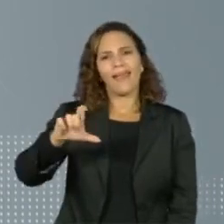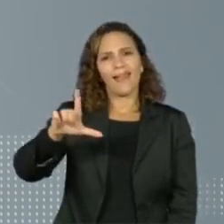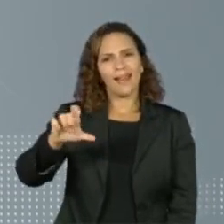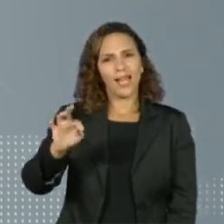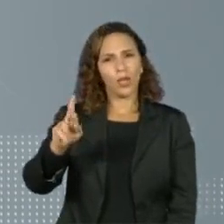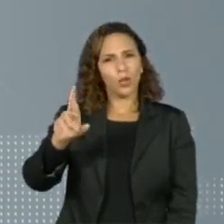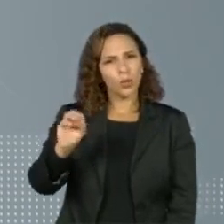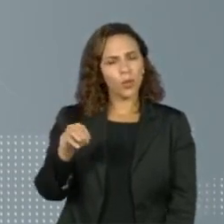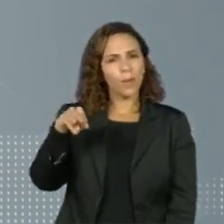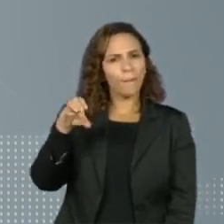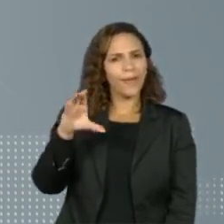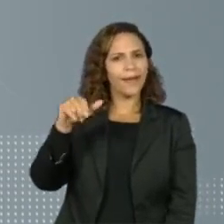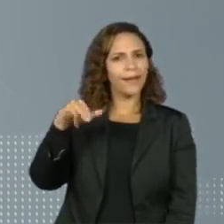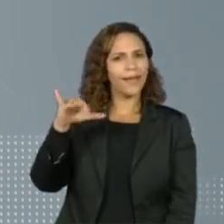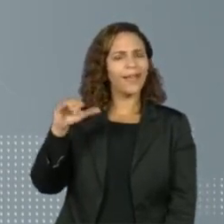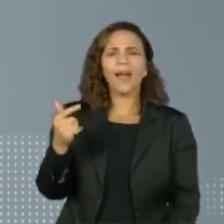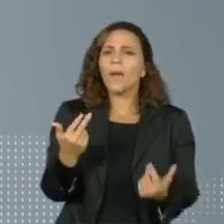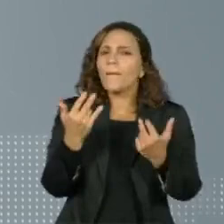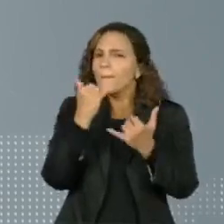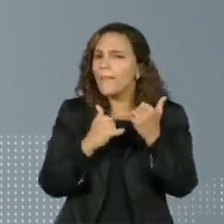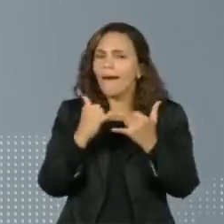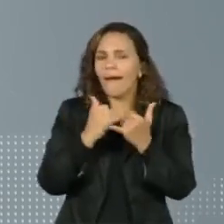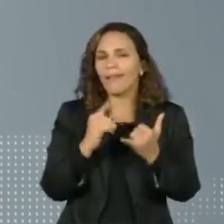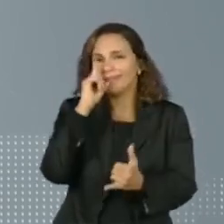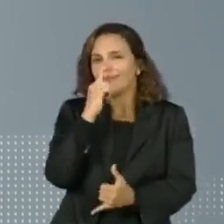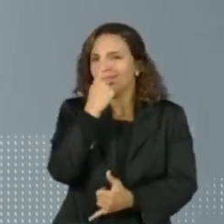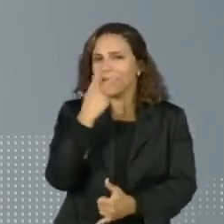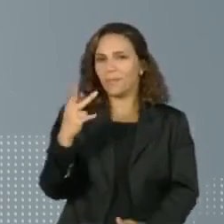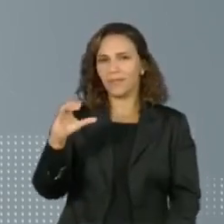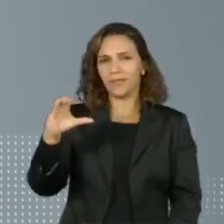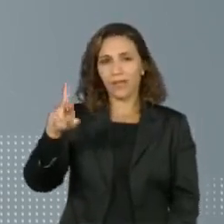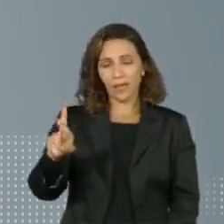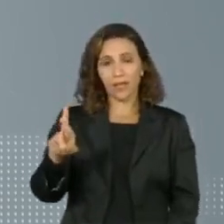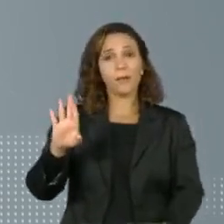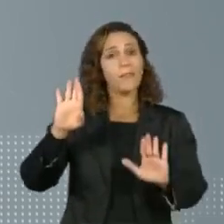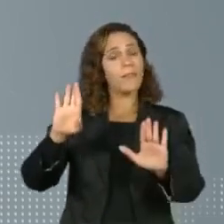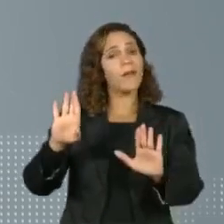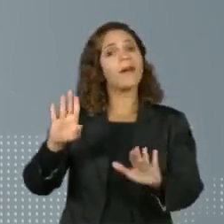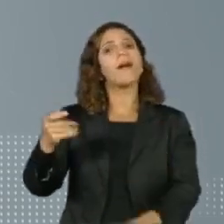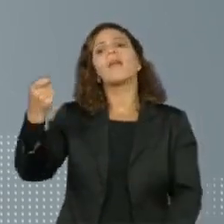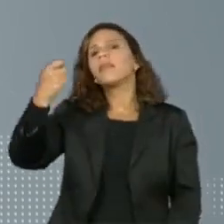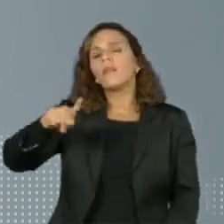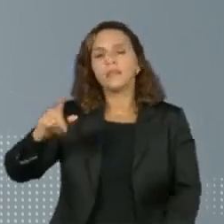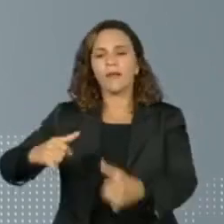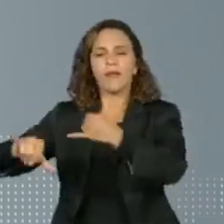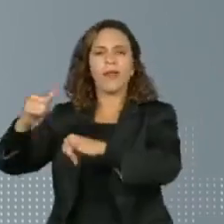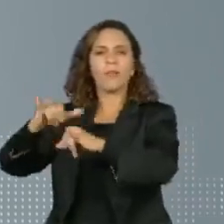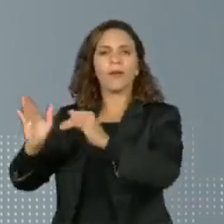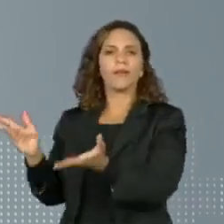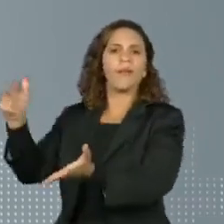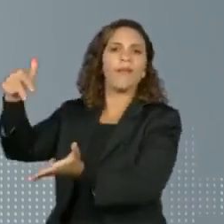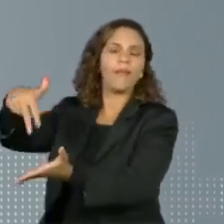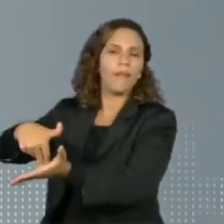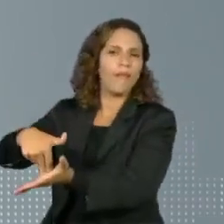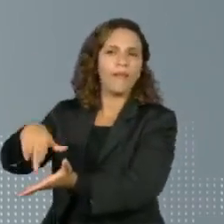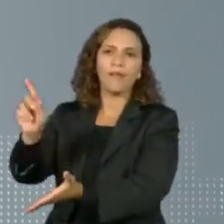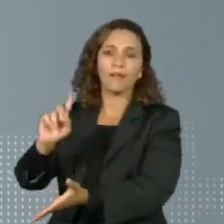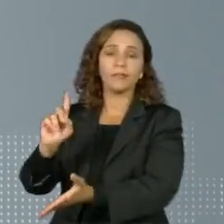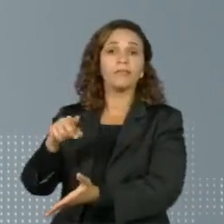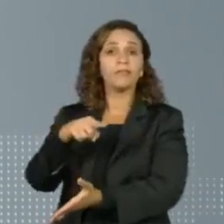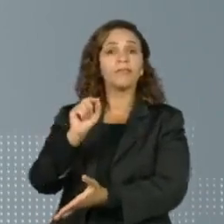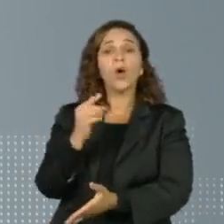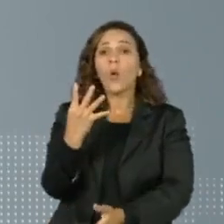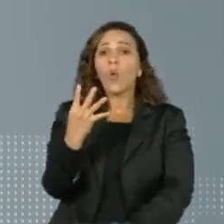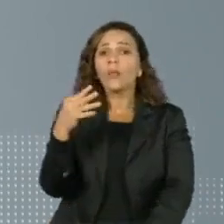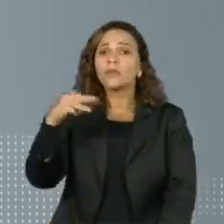e seria tão preciso como o PCR, com a vantagem de não precisar passar por um laboratório e, por isso, ficar pronto em